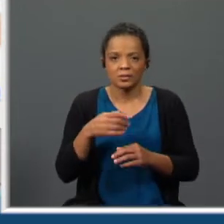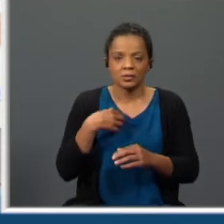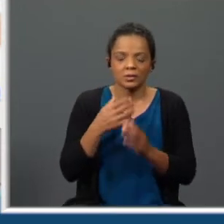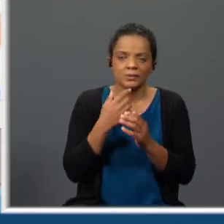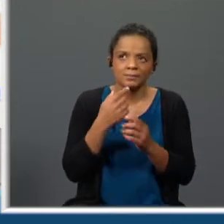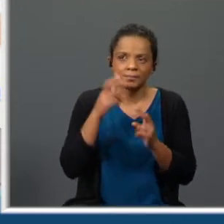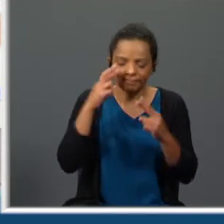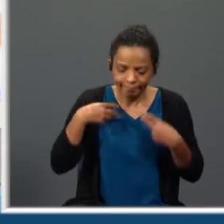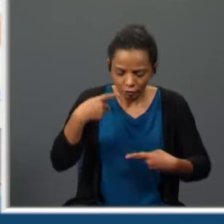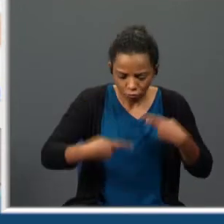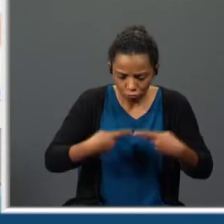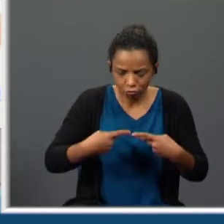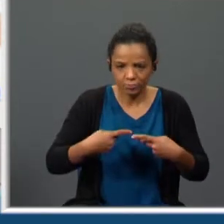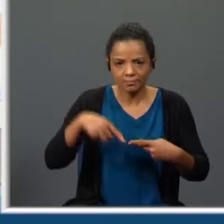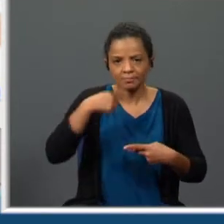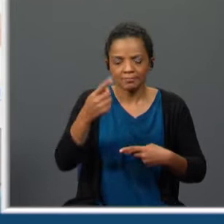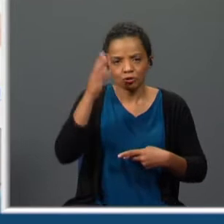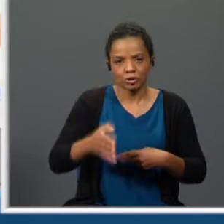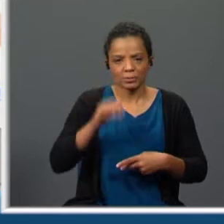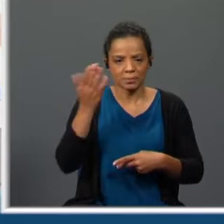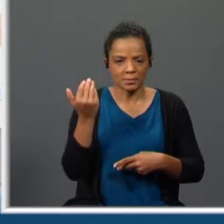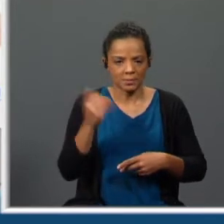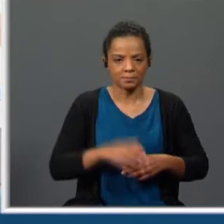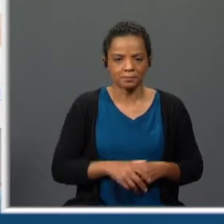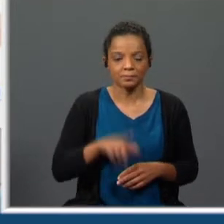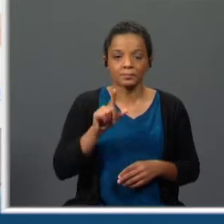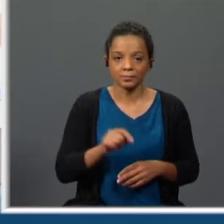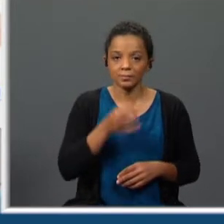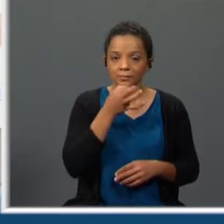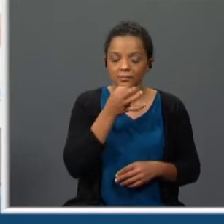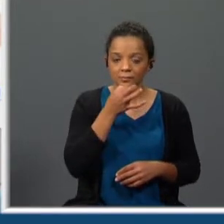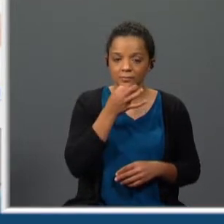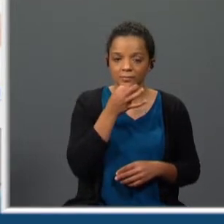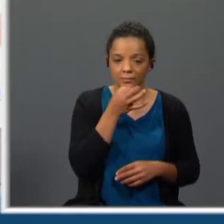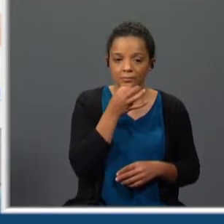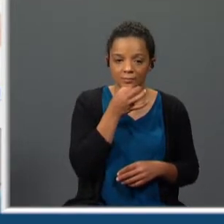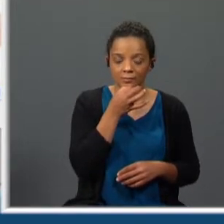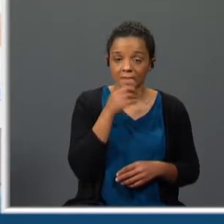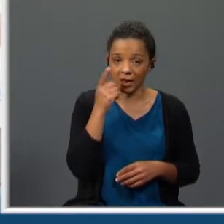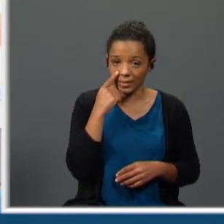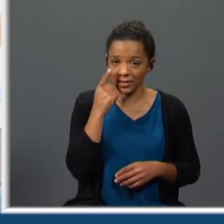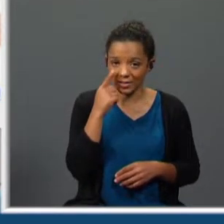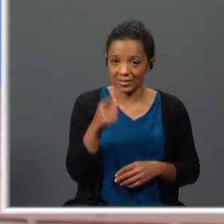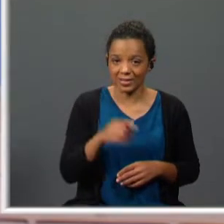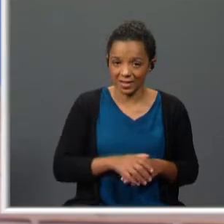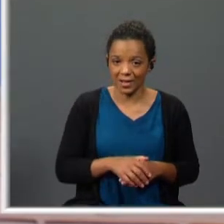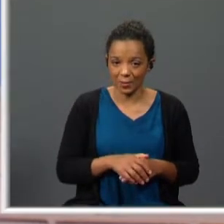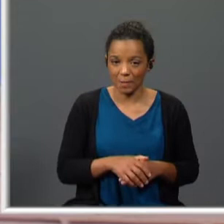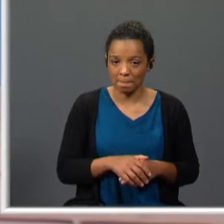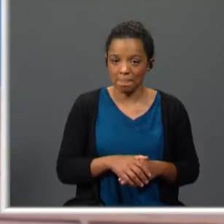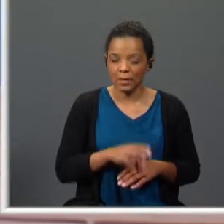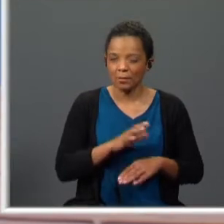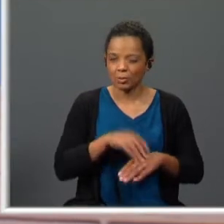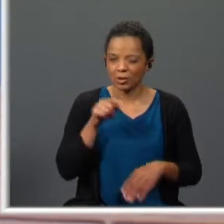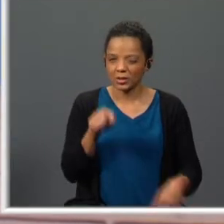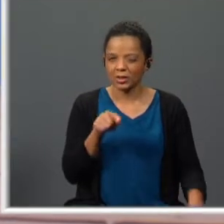julga injustiçada e refere ainda e atenção porque se calhar era este o